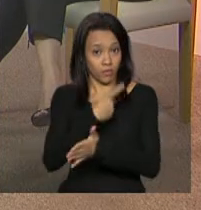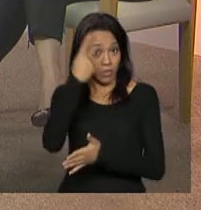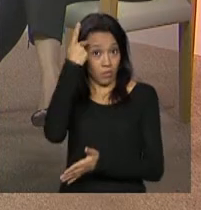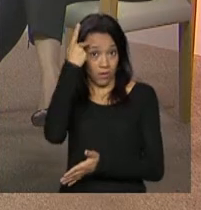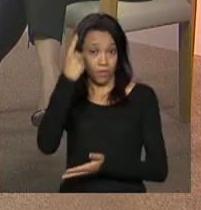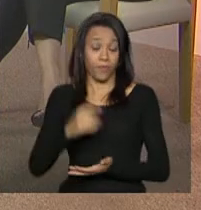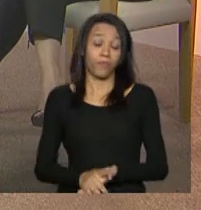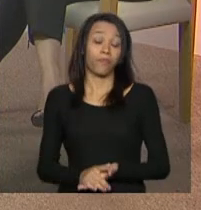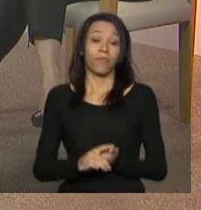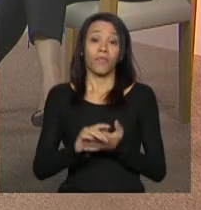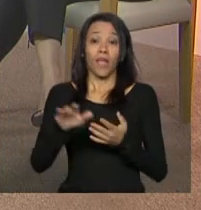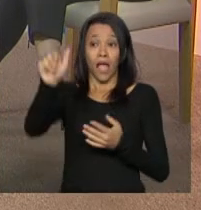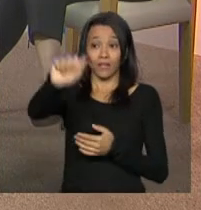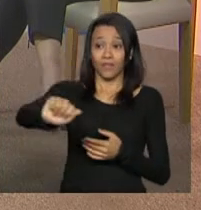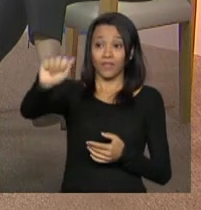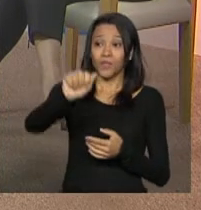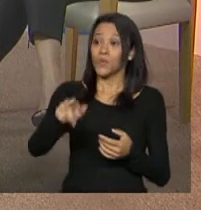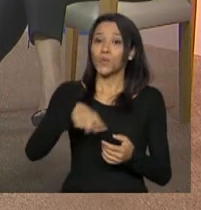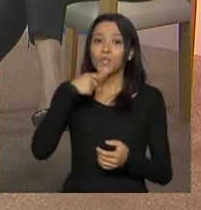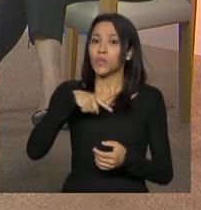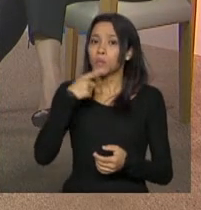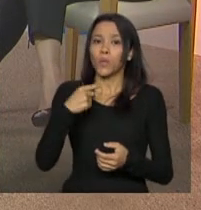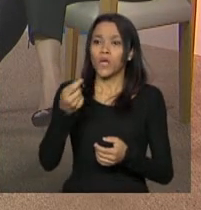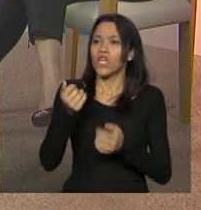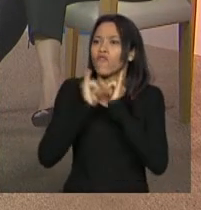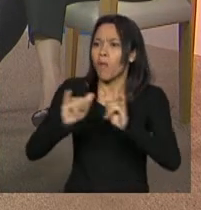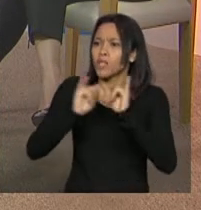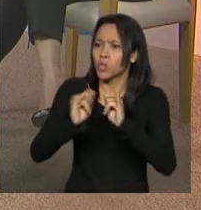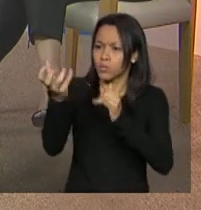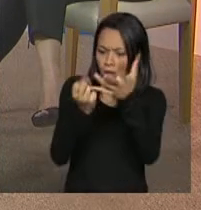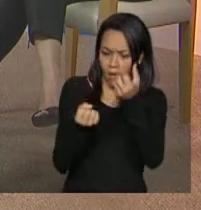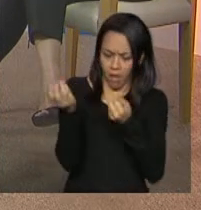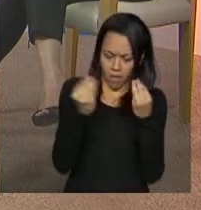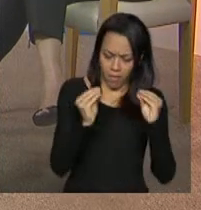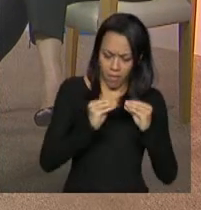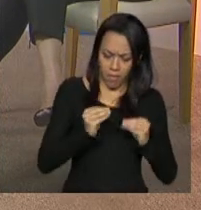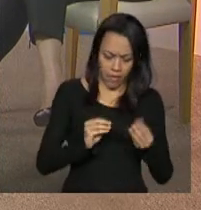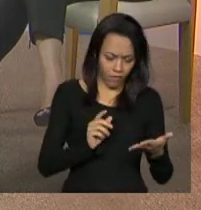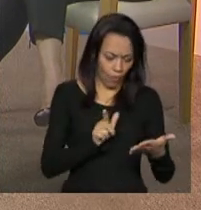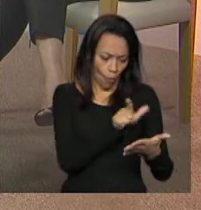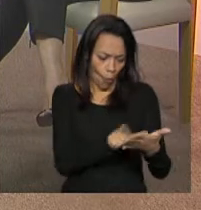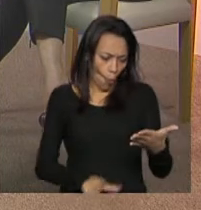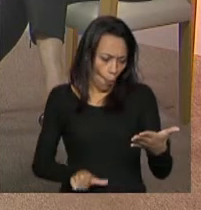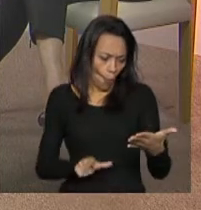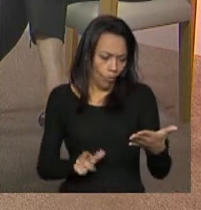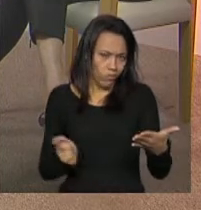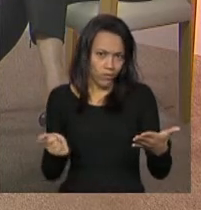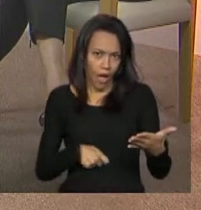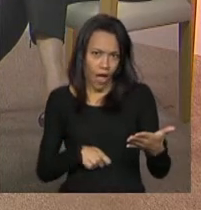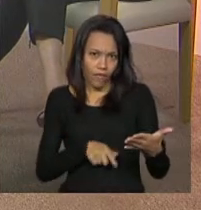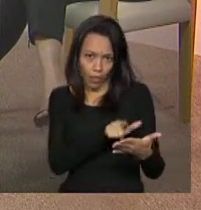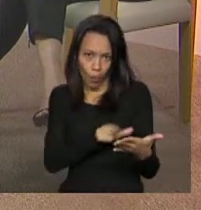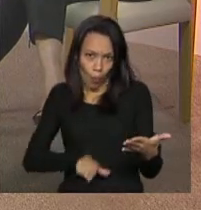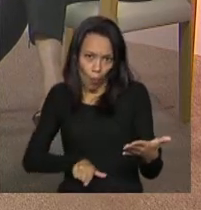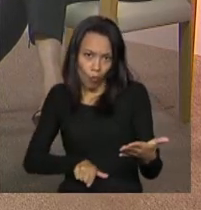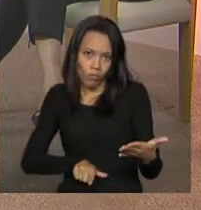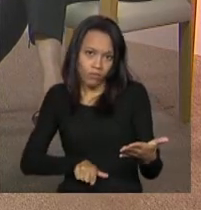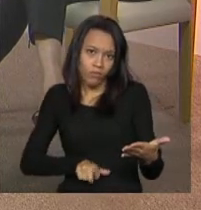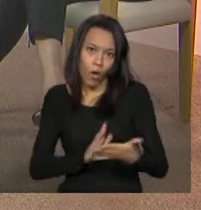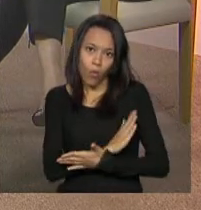Paulo a entidade não quis fornecer todas as informações no momento da visita o sistema aceita que eu deixe em branco algumas questões? não é possível